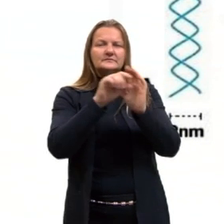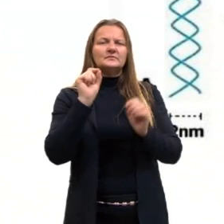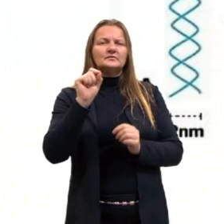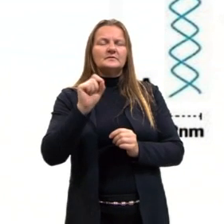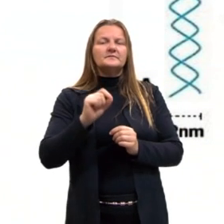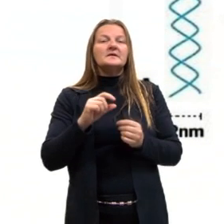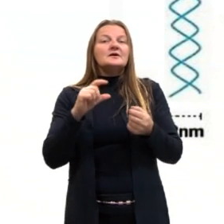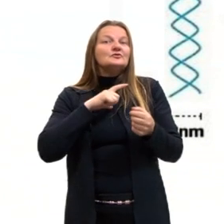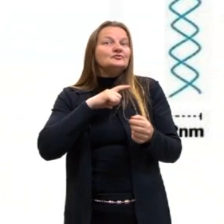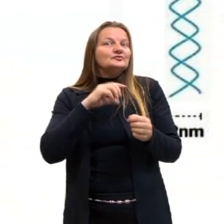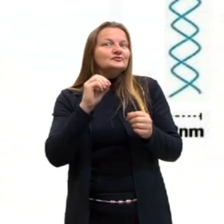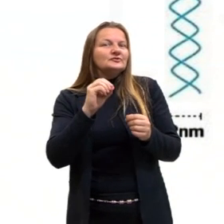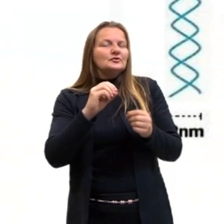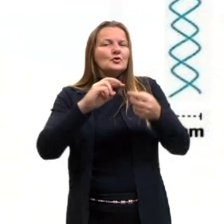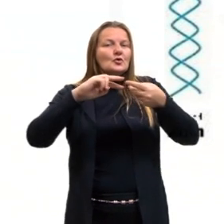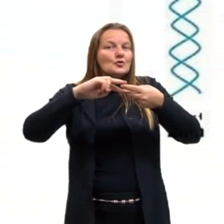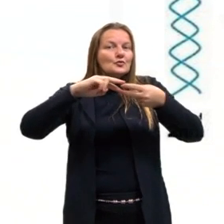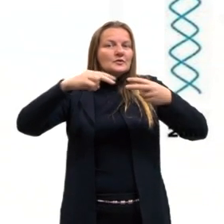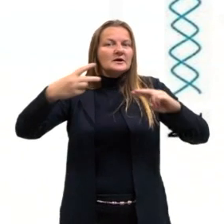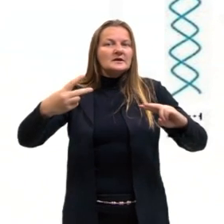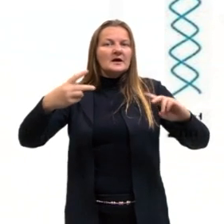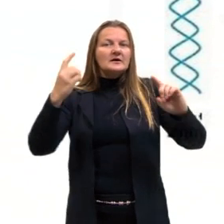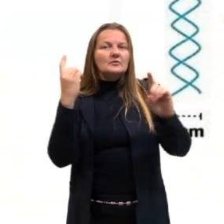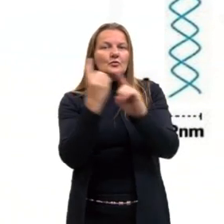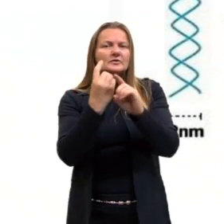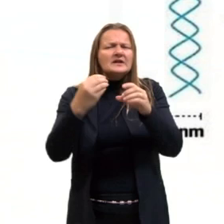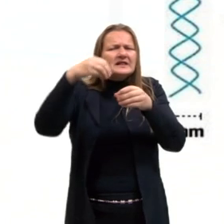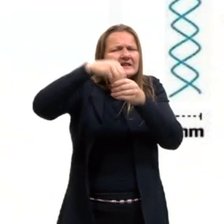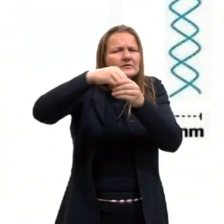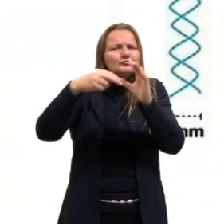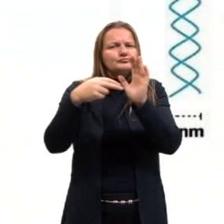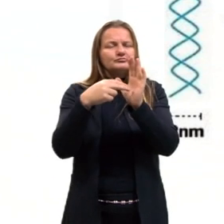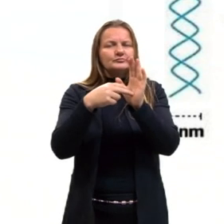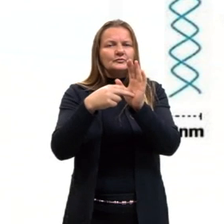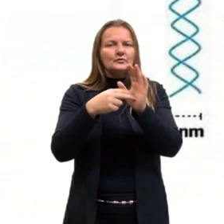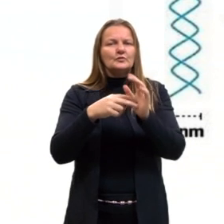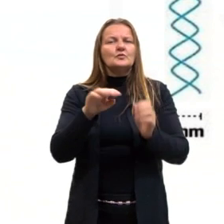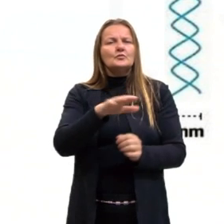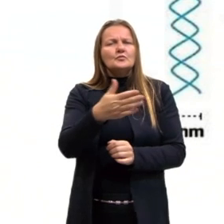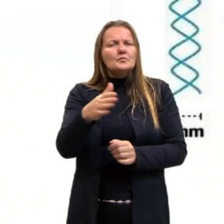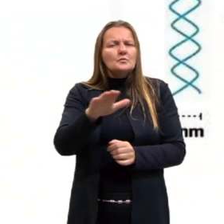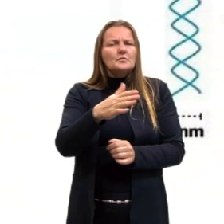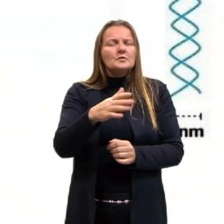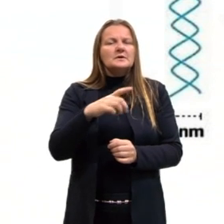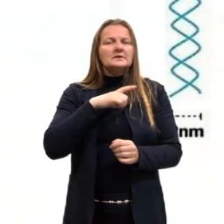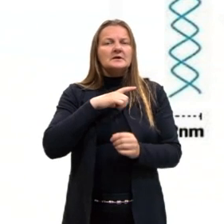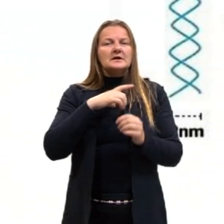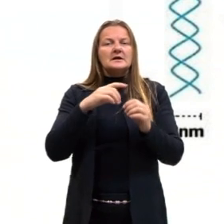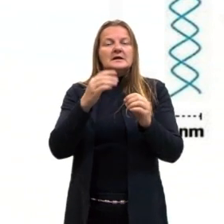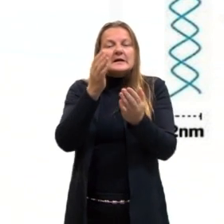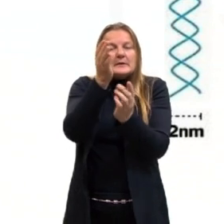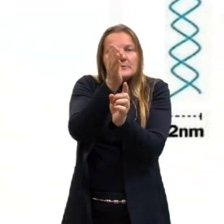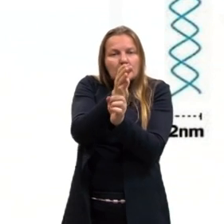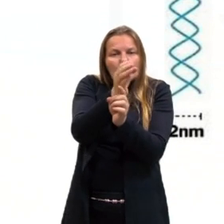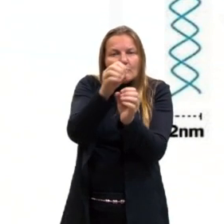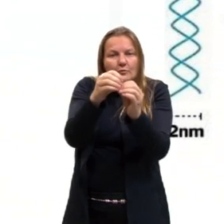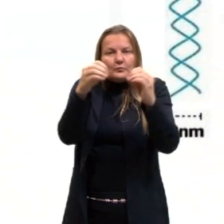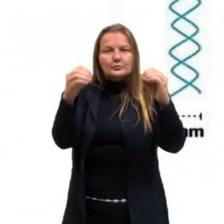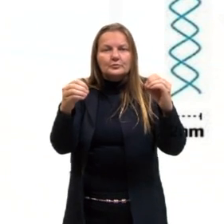forma em que o DNA se encontra no núcleo, enquanto a célula não está se dividindo.